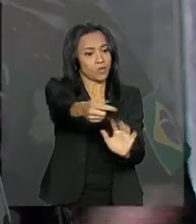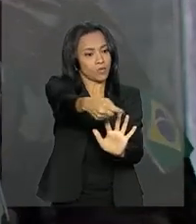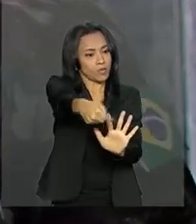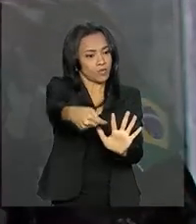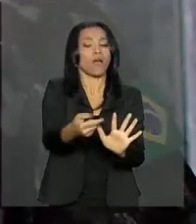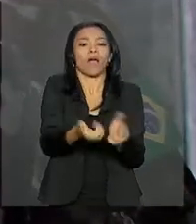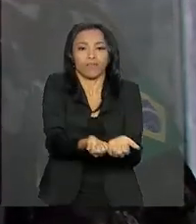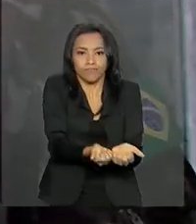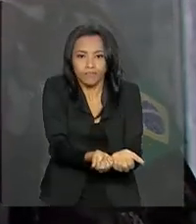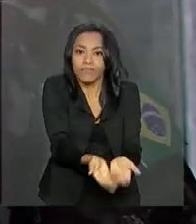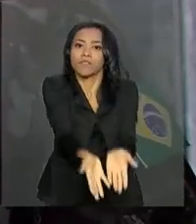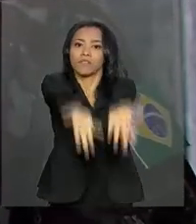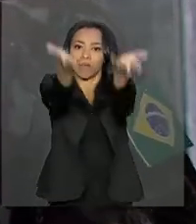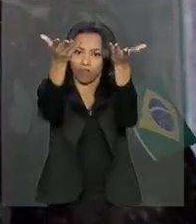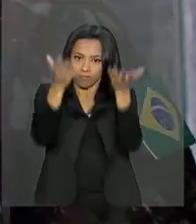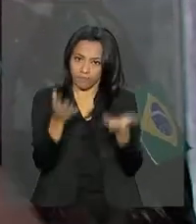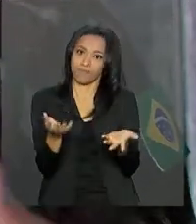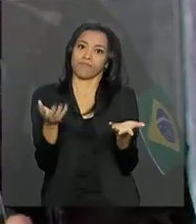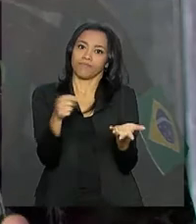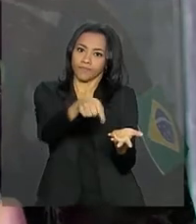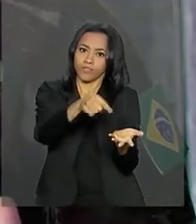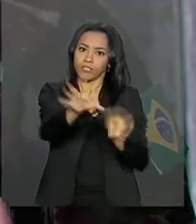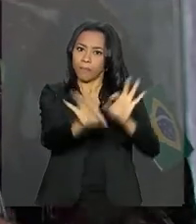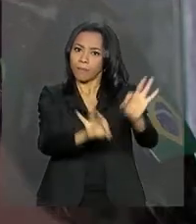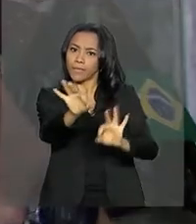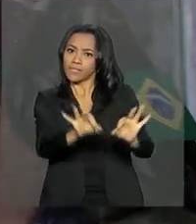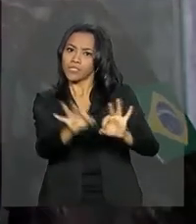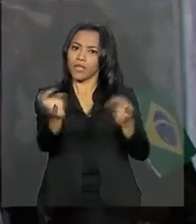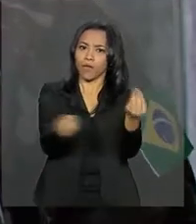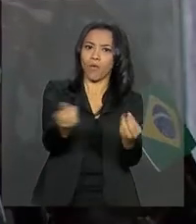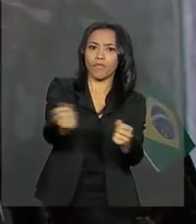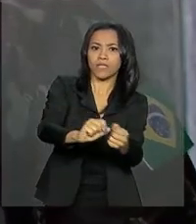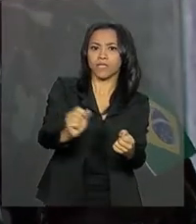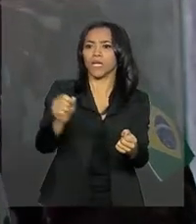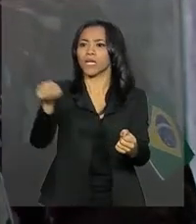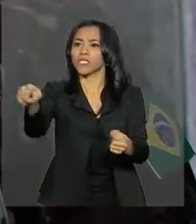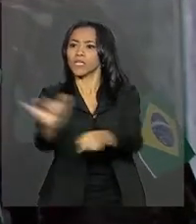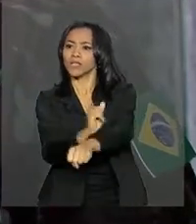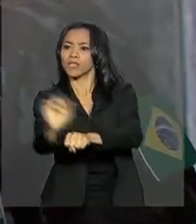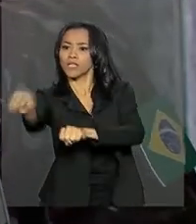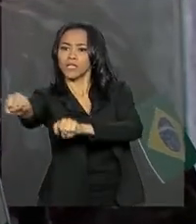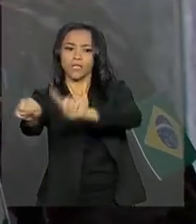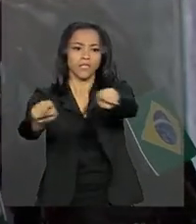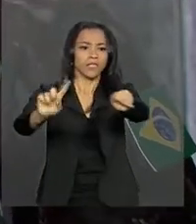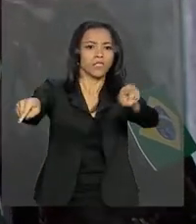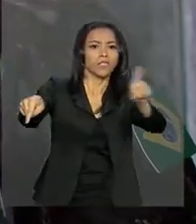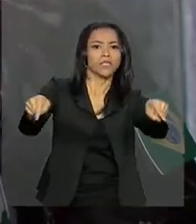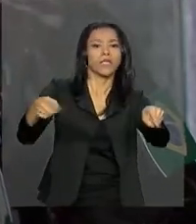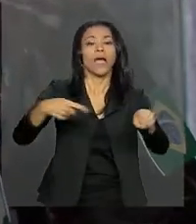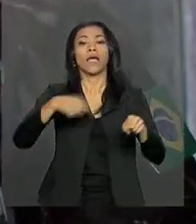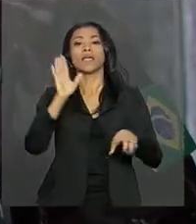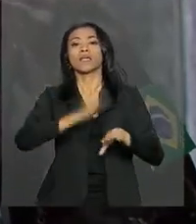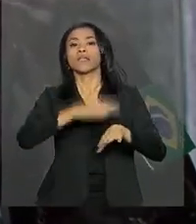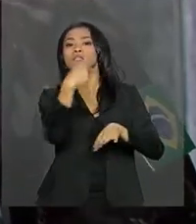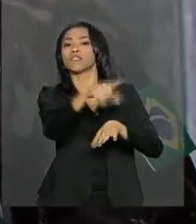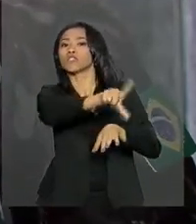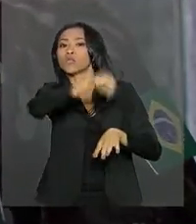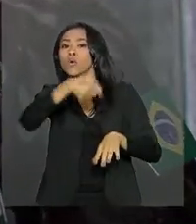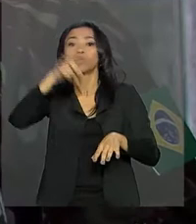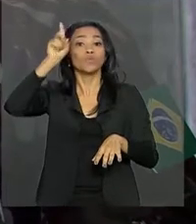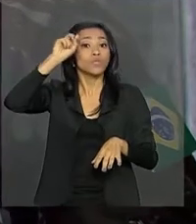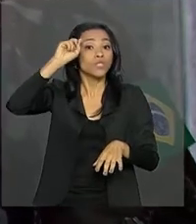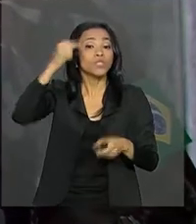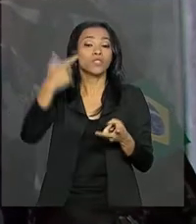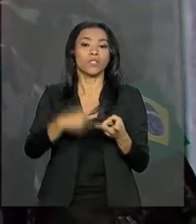que é um general de divisão, tem a incumbência de fazer o planejamento no nível operacional e tático. Aí ele vai definir o dia, o horário do desencadeamento,